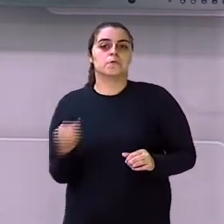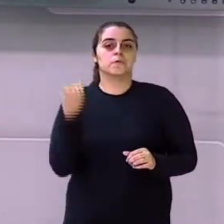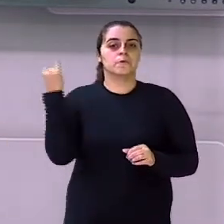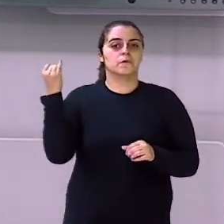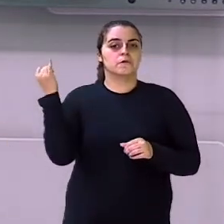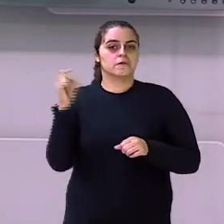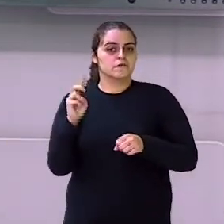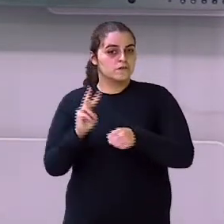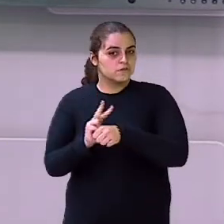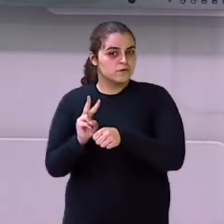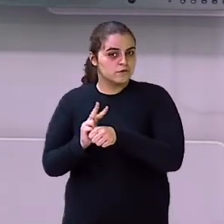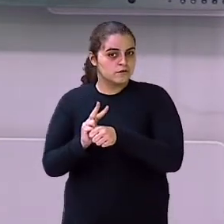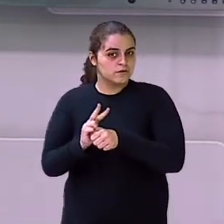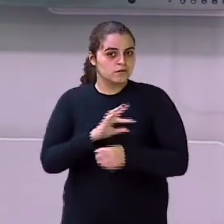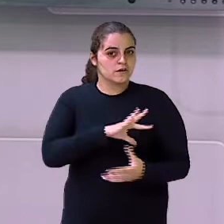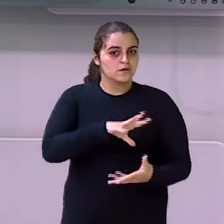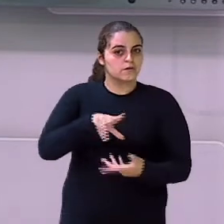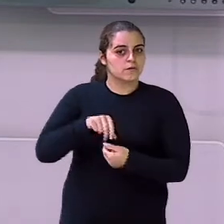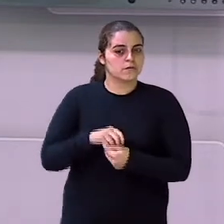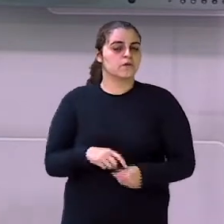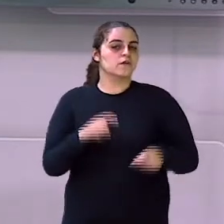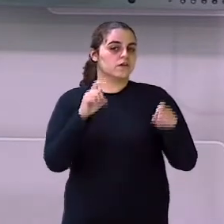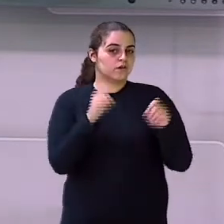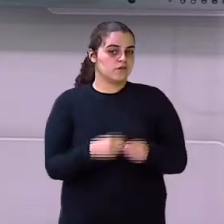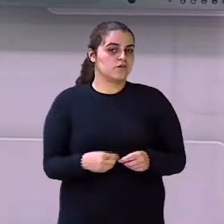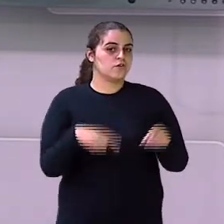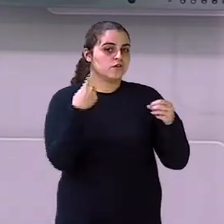sejam eles no campo ou na cidade.